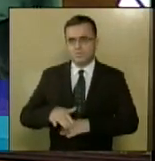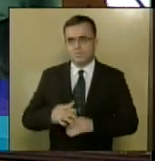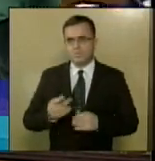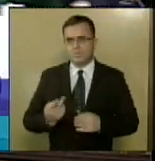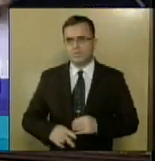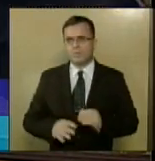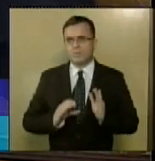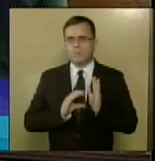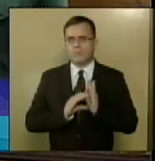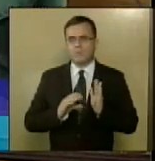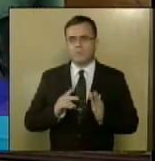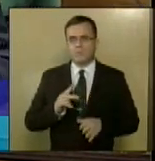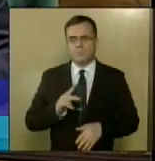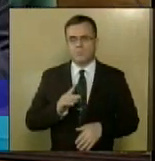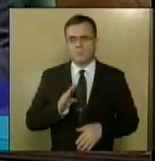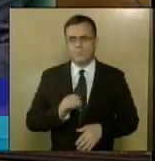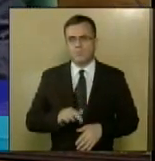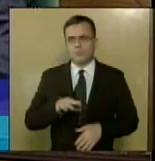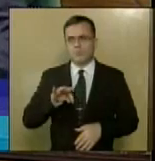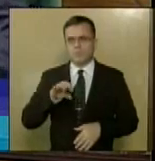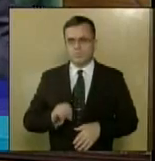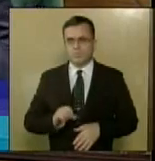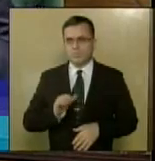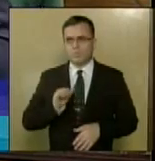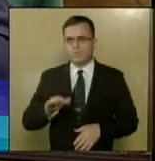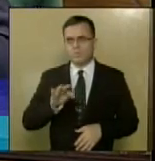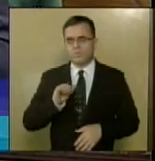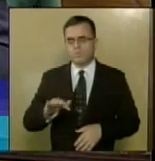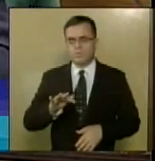comunidade Barroso, localizada no bairro Farolândia.